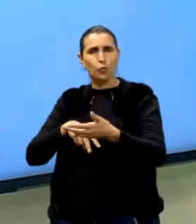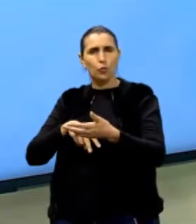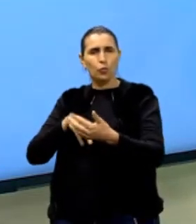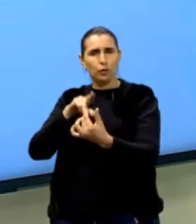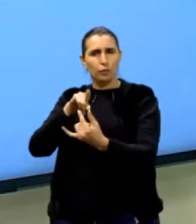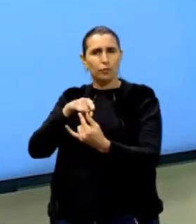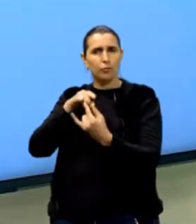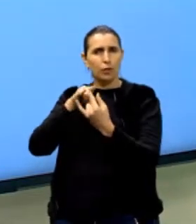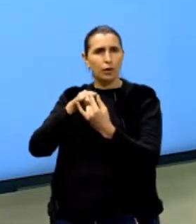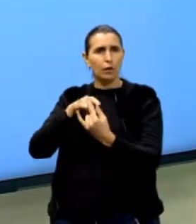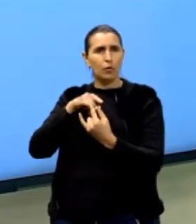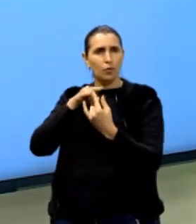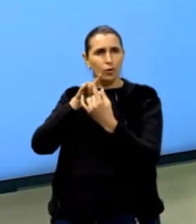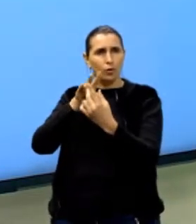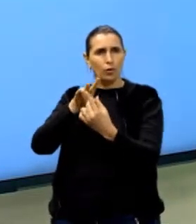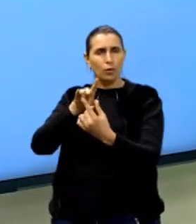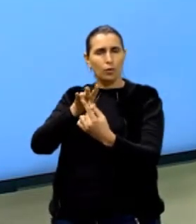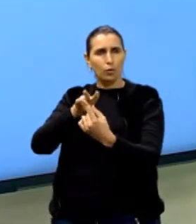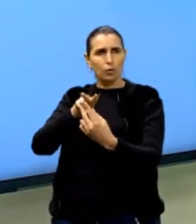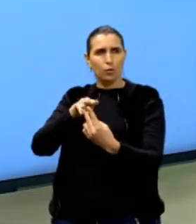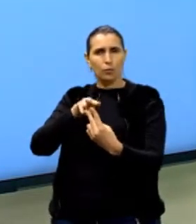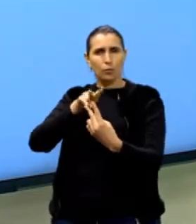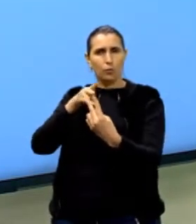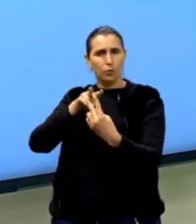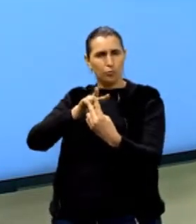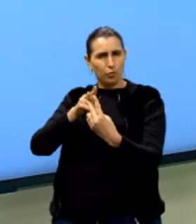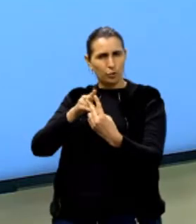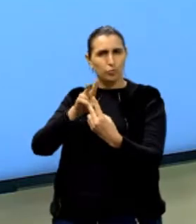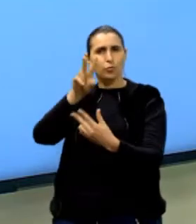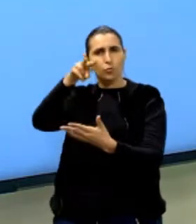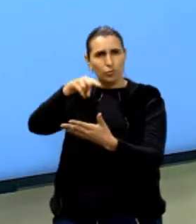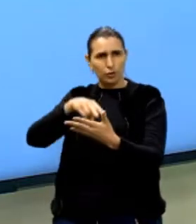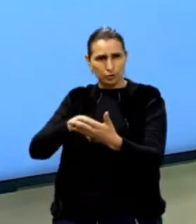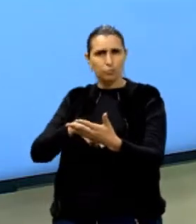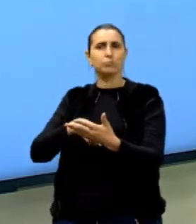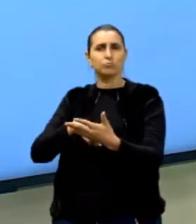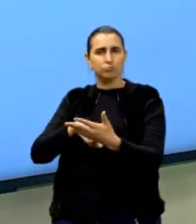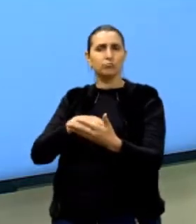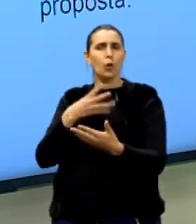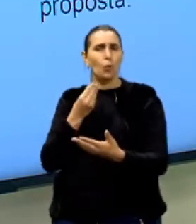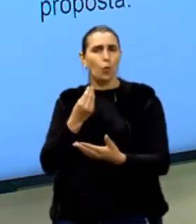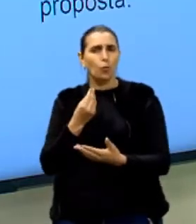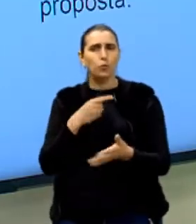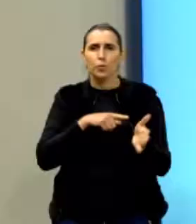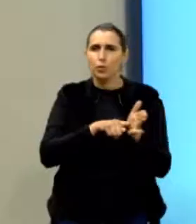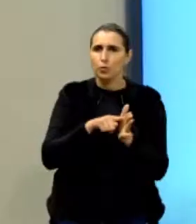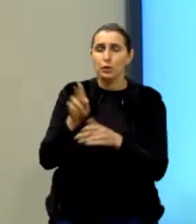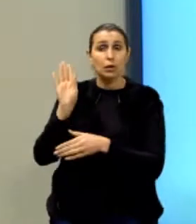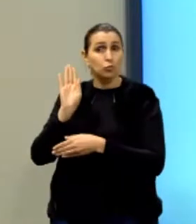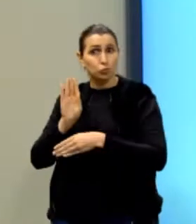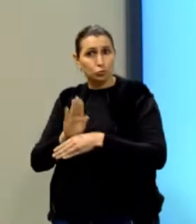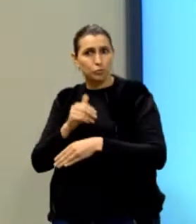o leitor. E aí, isso tem um monte de... Um monte de questões que ajudam isso, né, gente? Então, olha só.